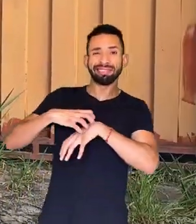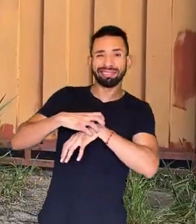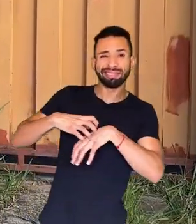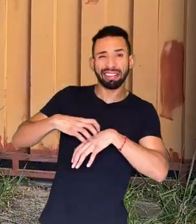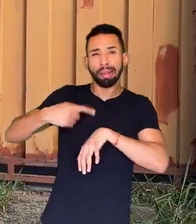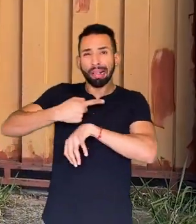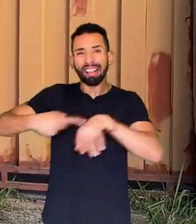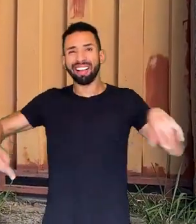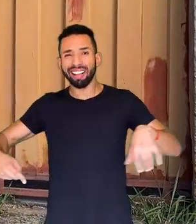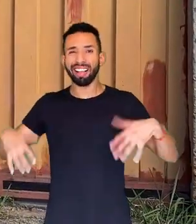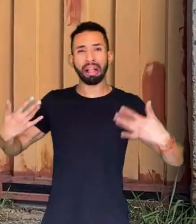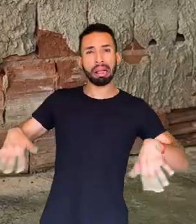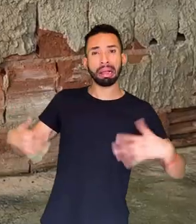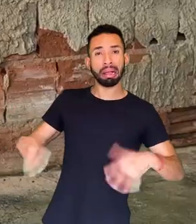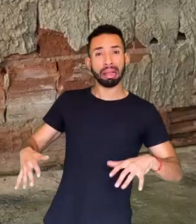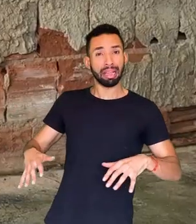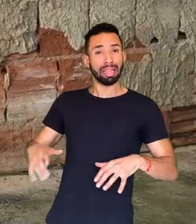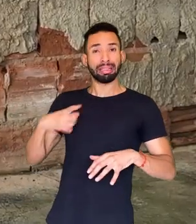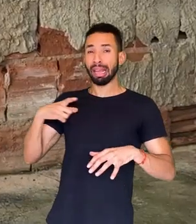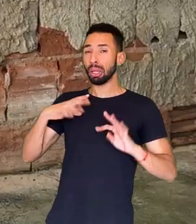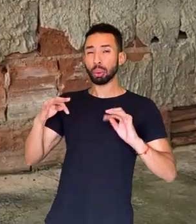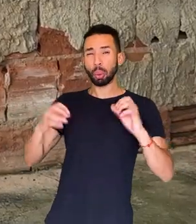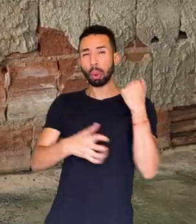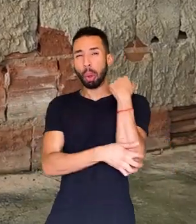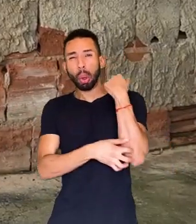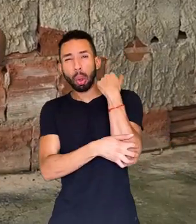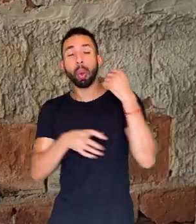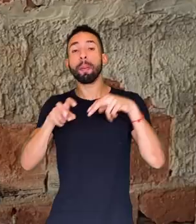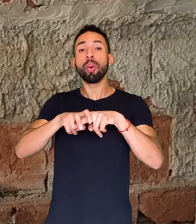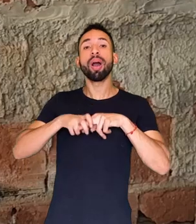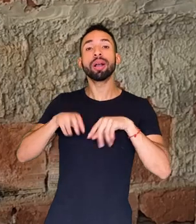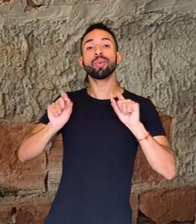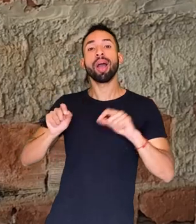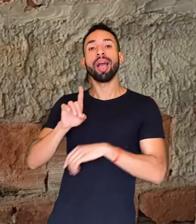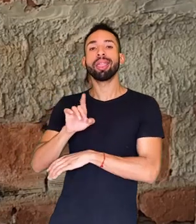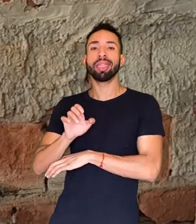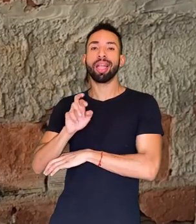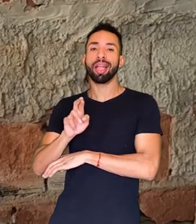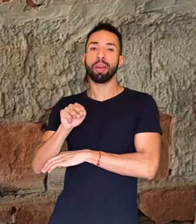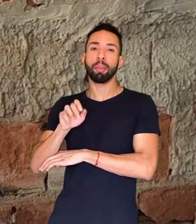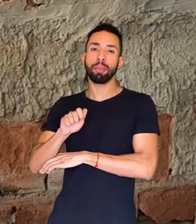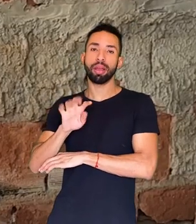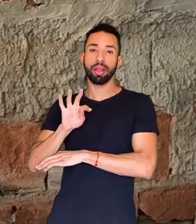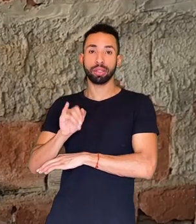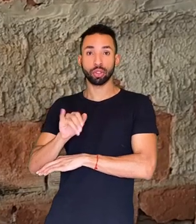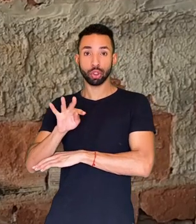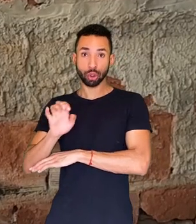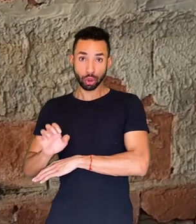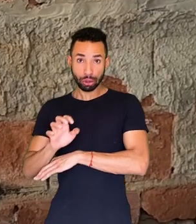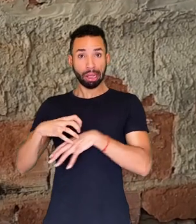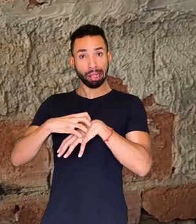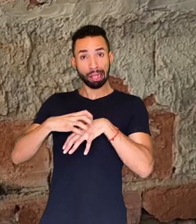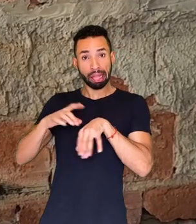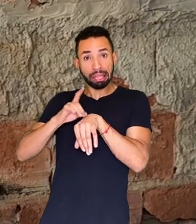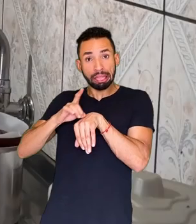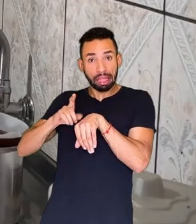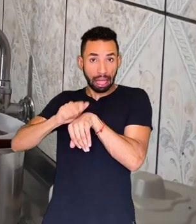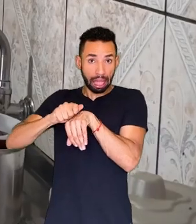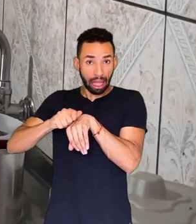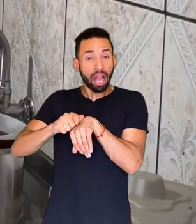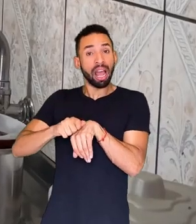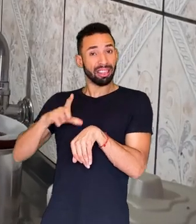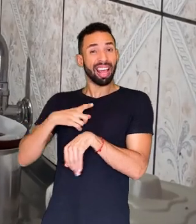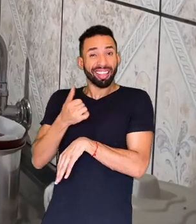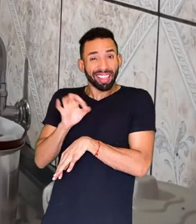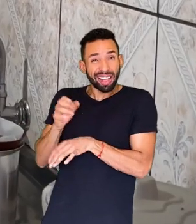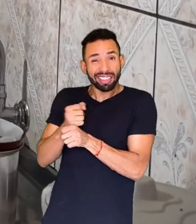Feria, eu coçava demais, feria tudo, 5 cotovelo, tudo, por causa da dermatite que eu tenho, ansiosa, tópica severa. Há